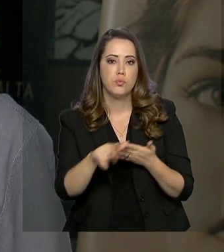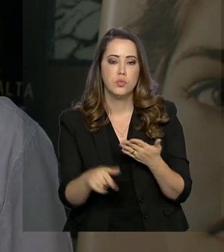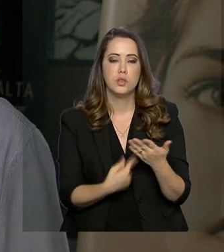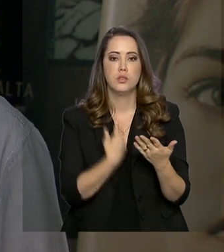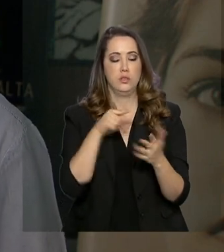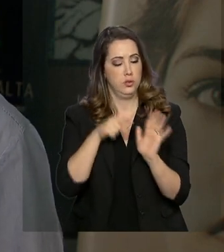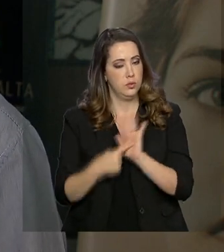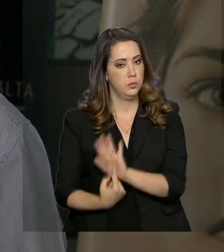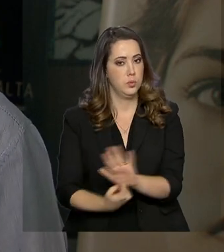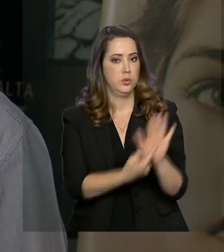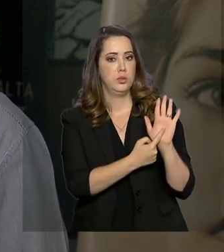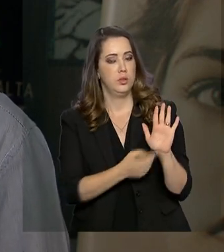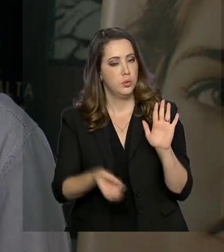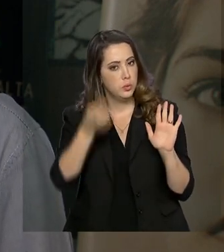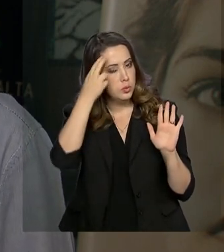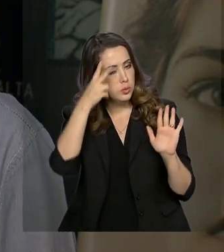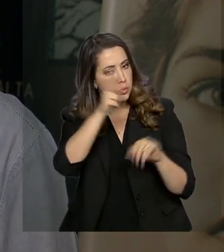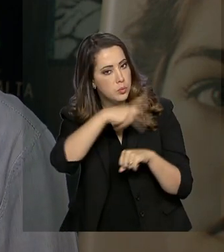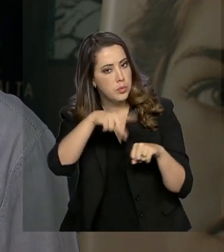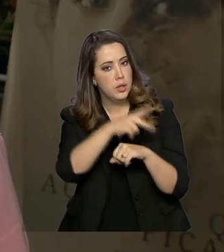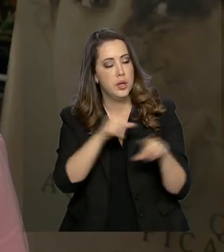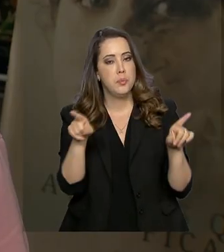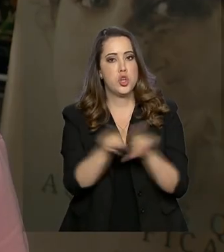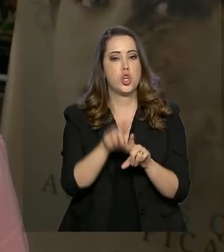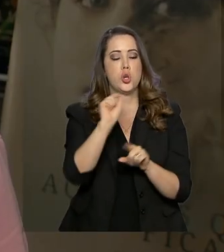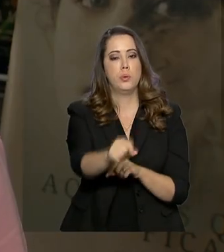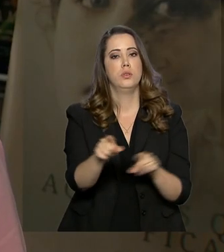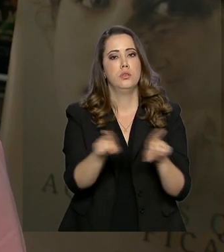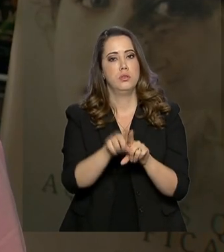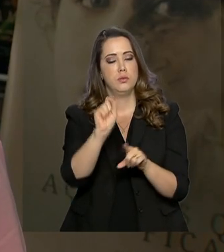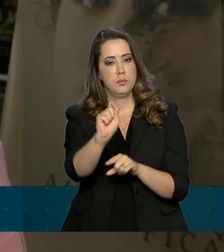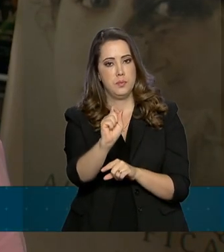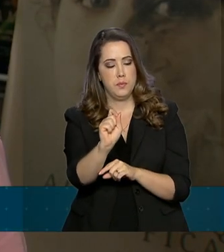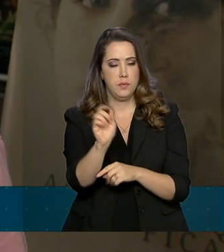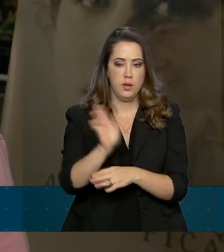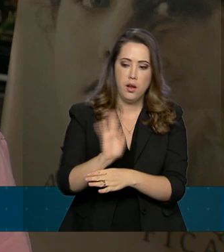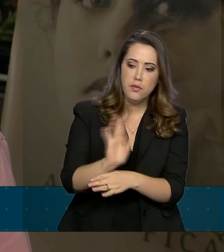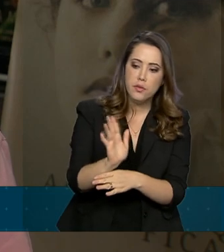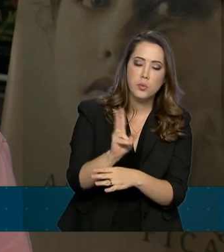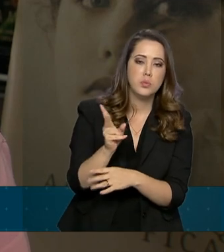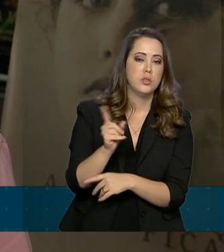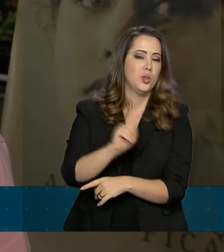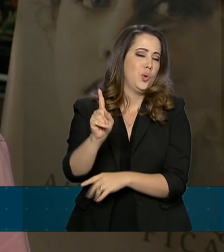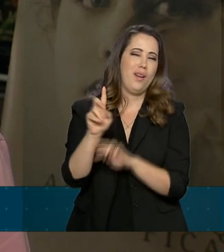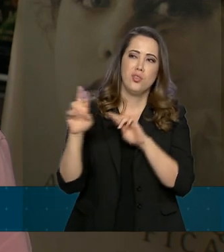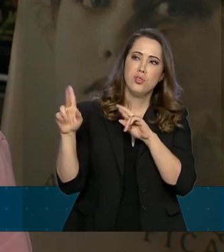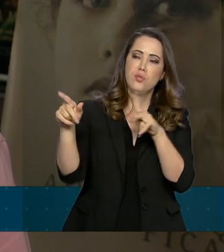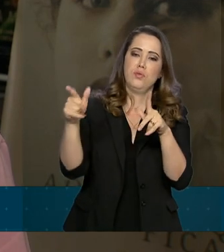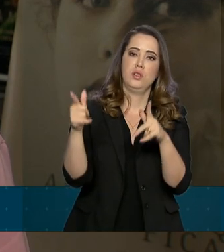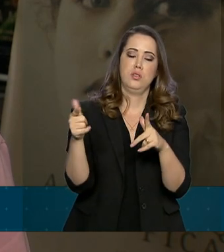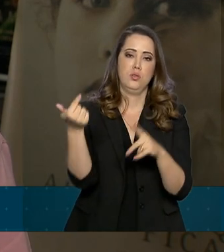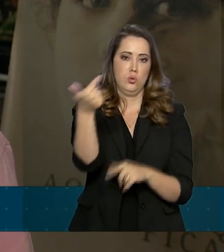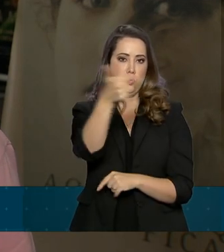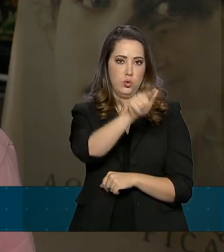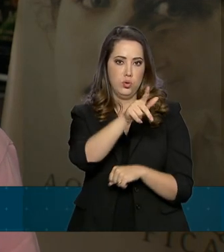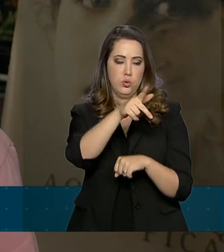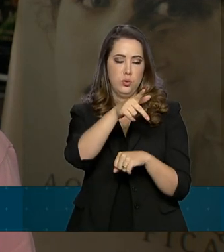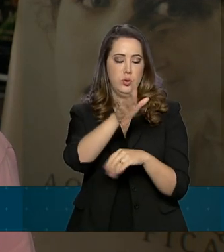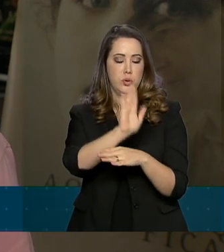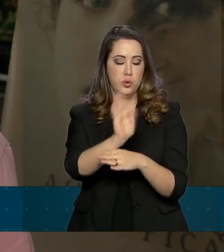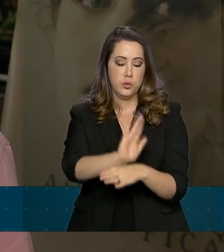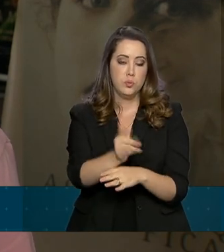mostrar a cultura do país e a formação nossa. São filmes que não ficam devendo nada a filmes